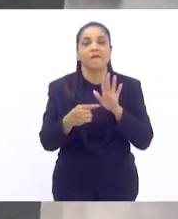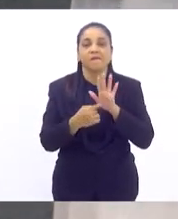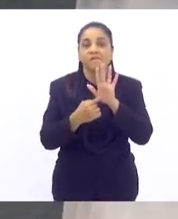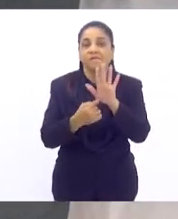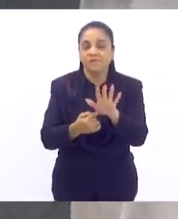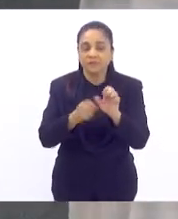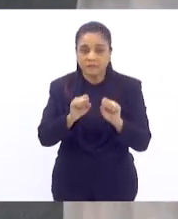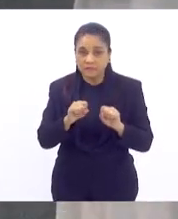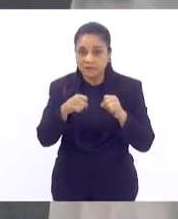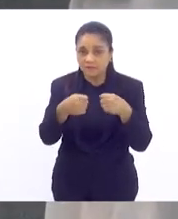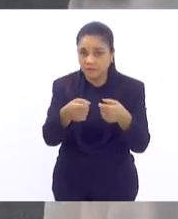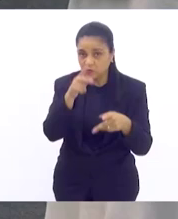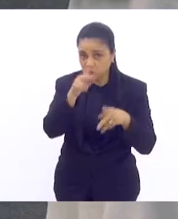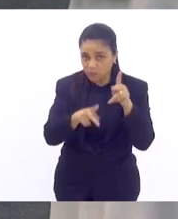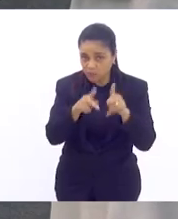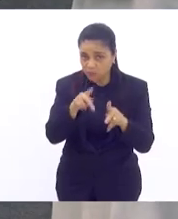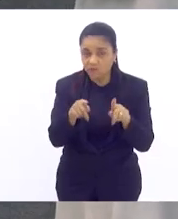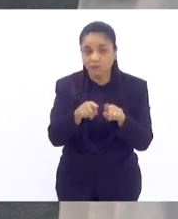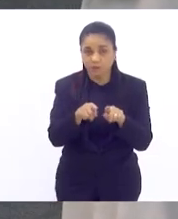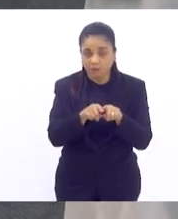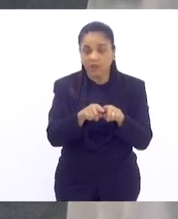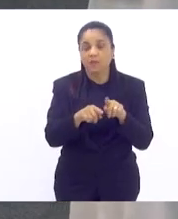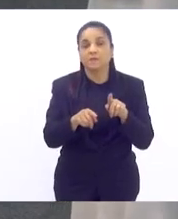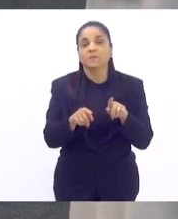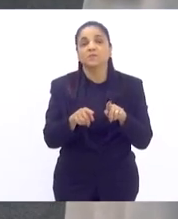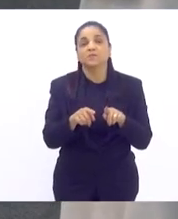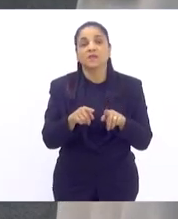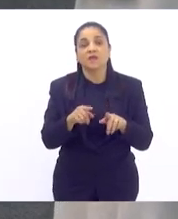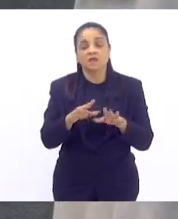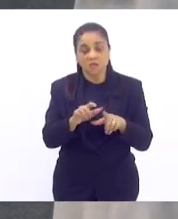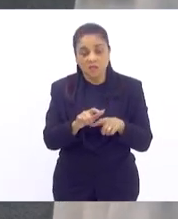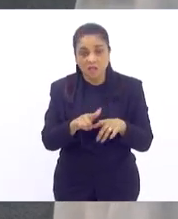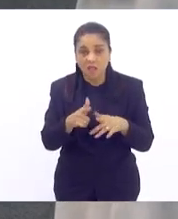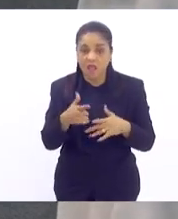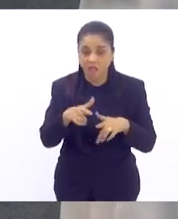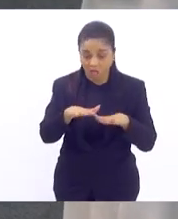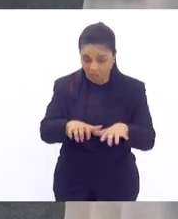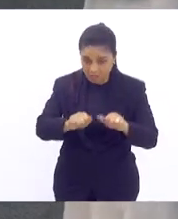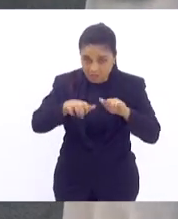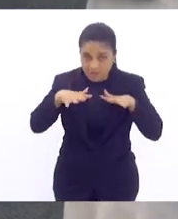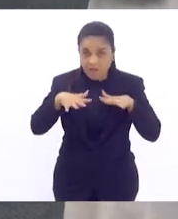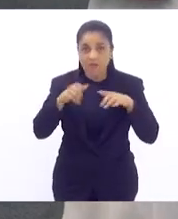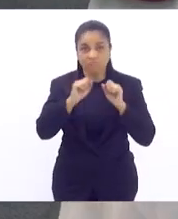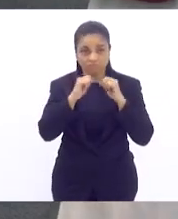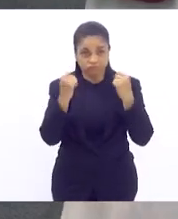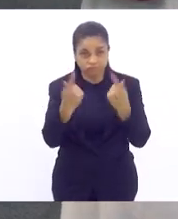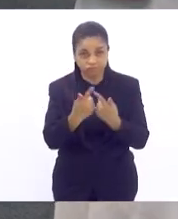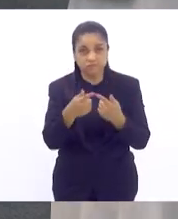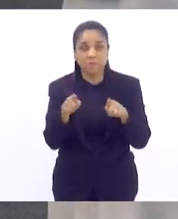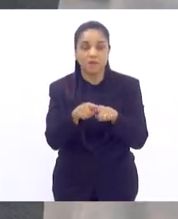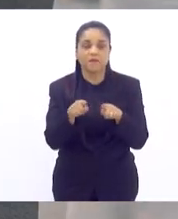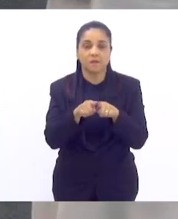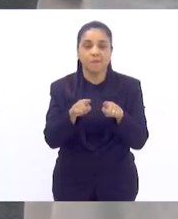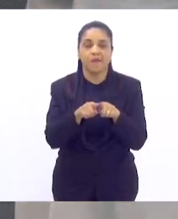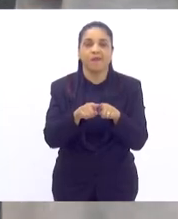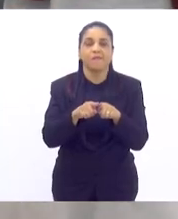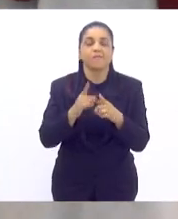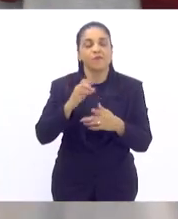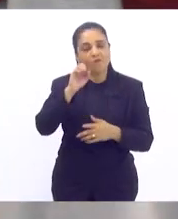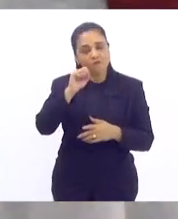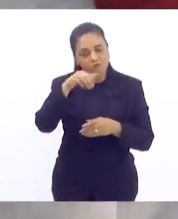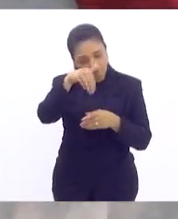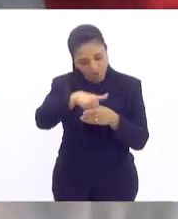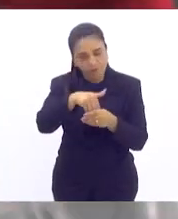engrandece também a ação do Parlamento Estadual aqui do Rio de Janeiro. Então, o meu voto é sim.